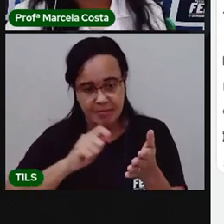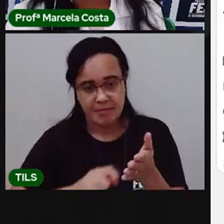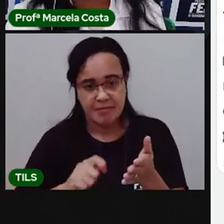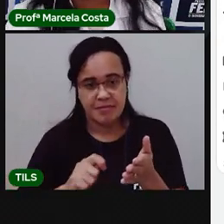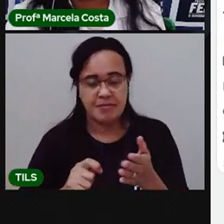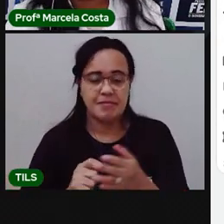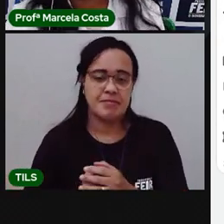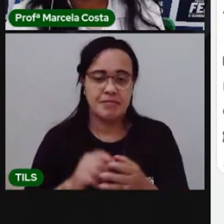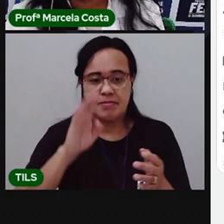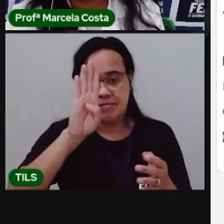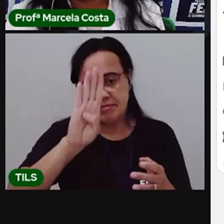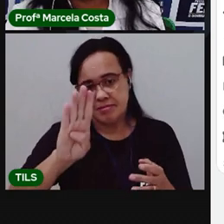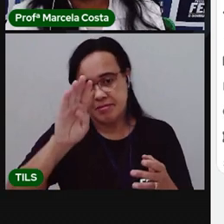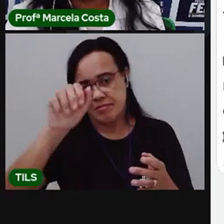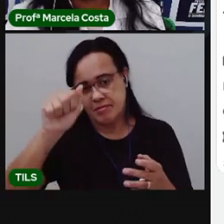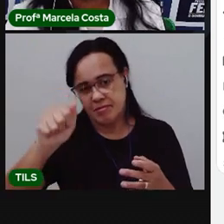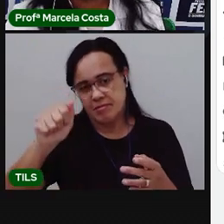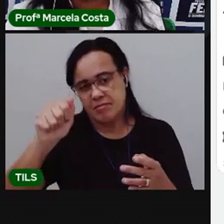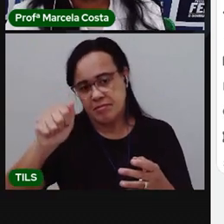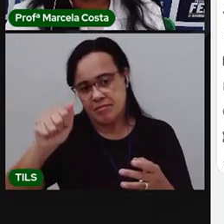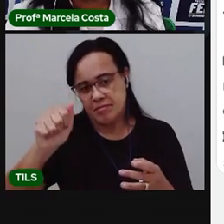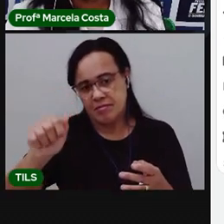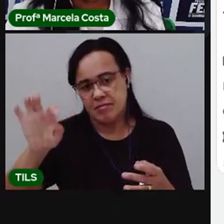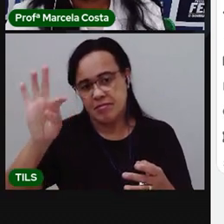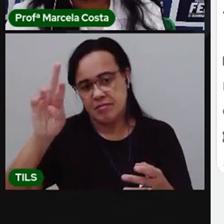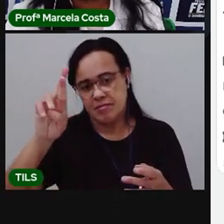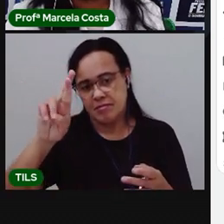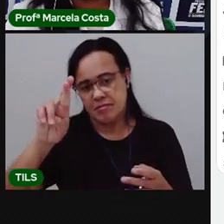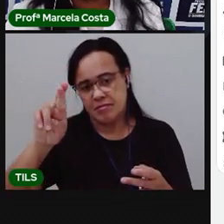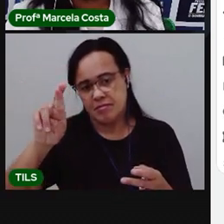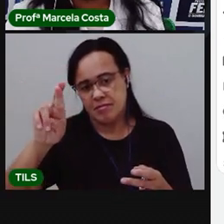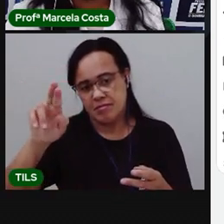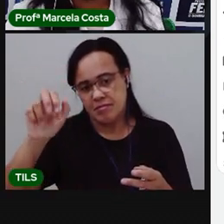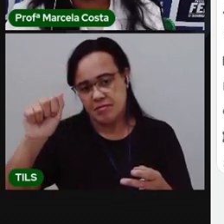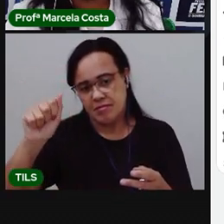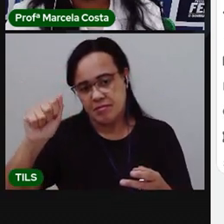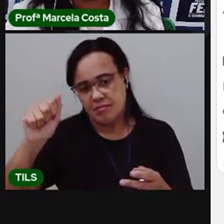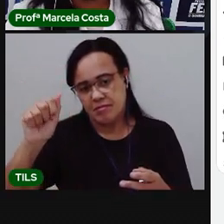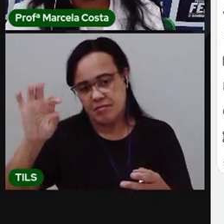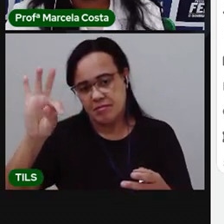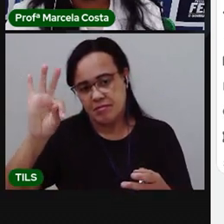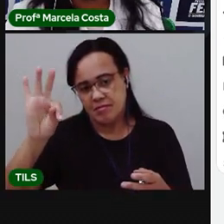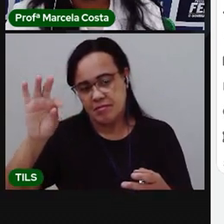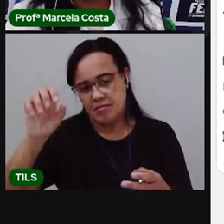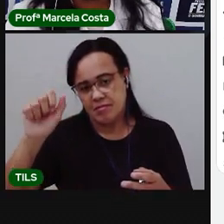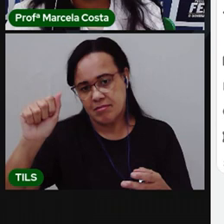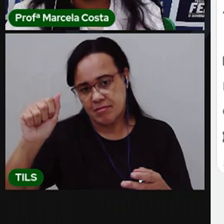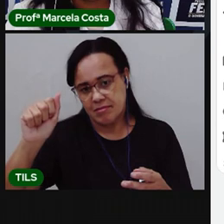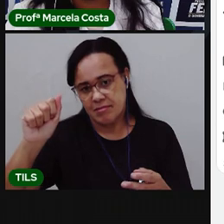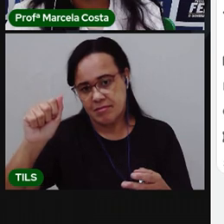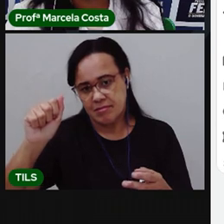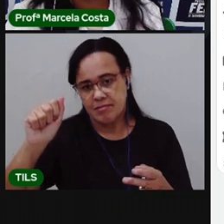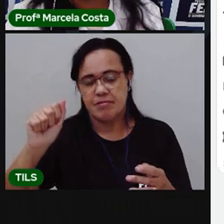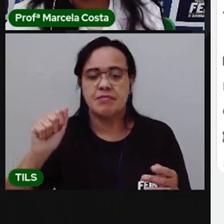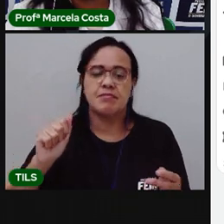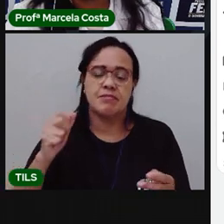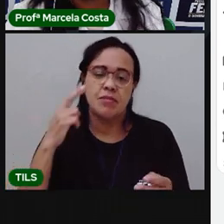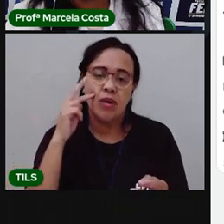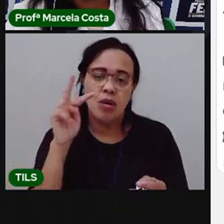Barata. Primeira letra é o B, né? Desceu aqui. Fez um traço.